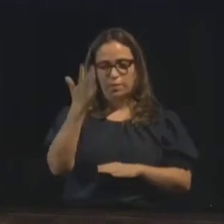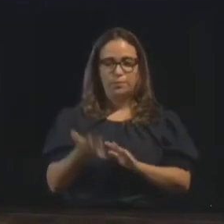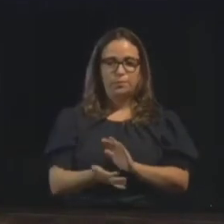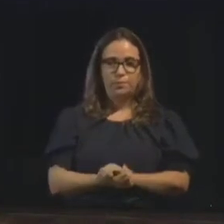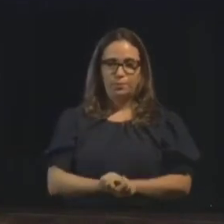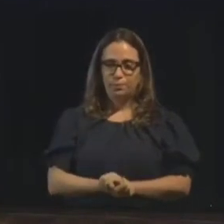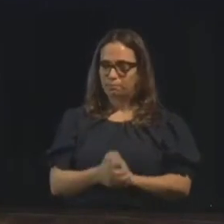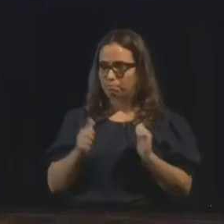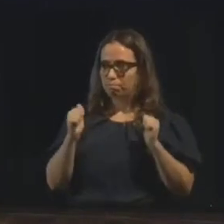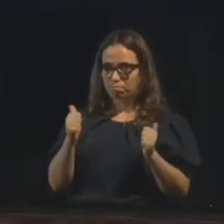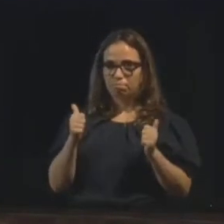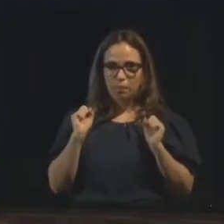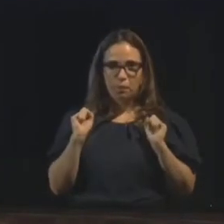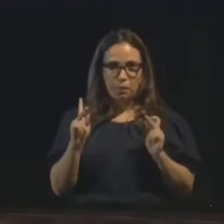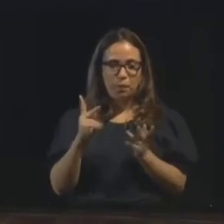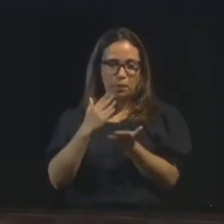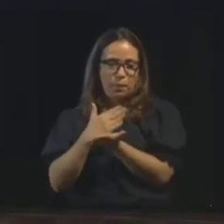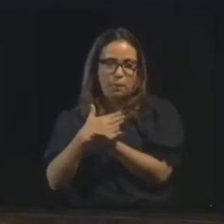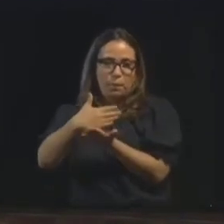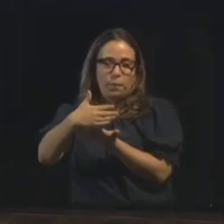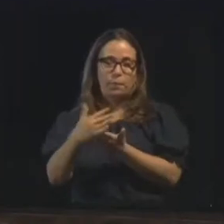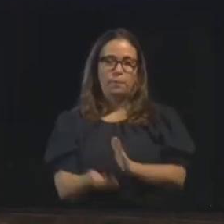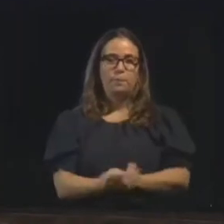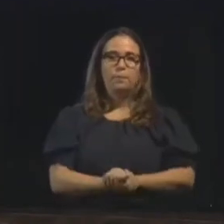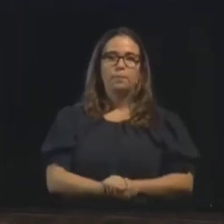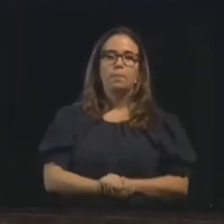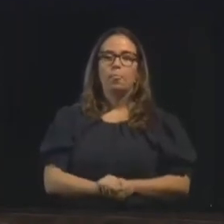Pronto, acho que não vai dar certo agora.